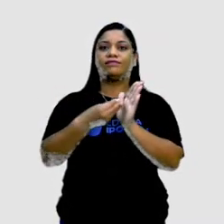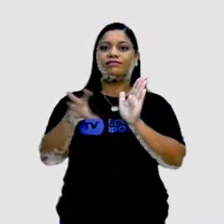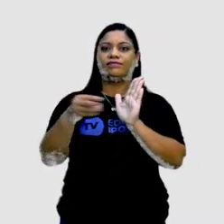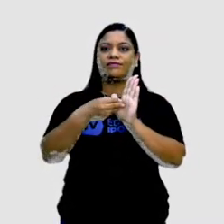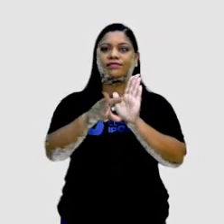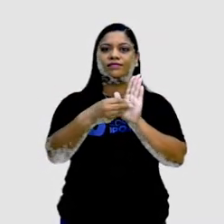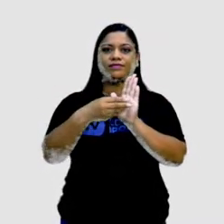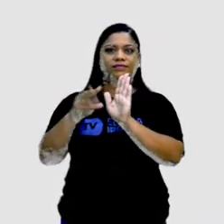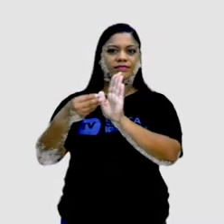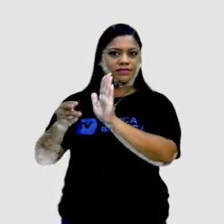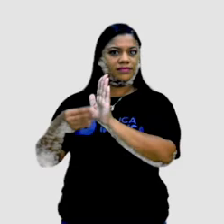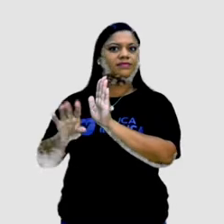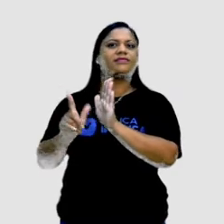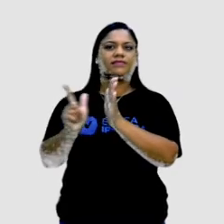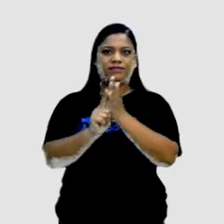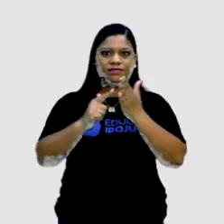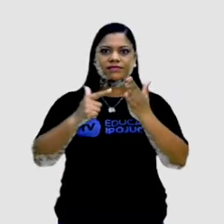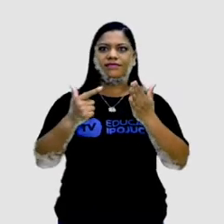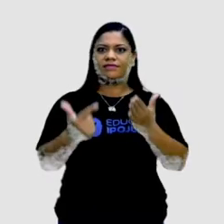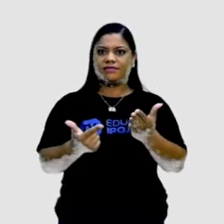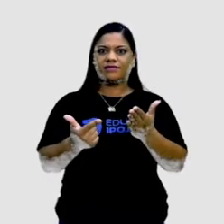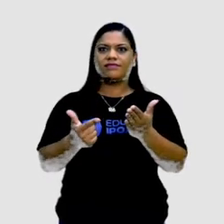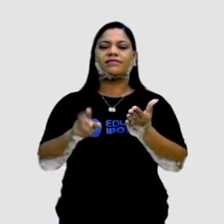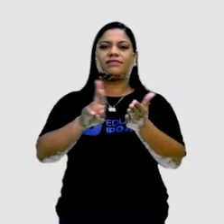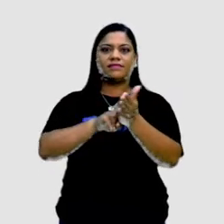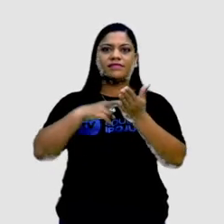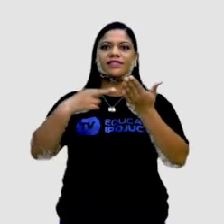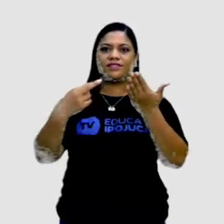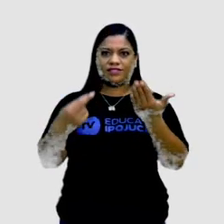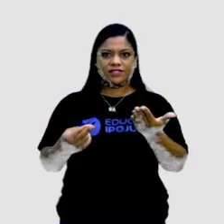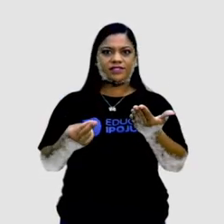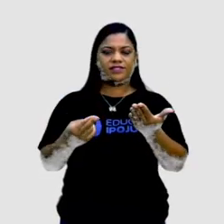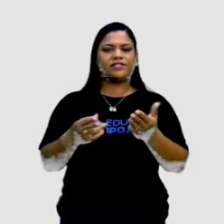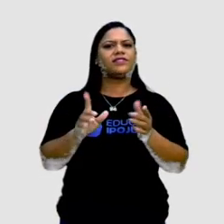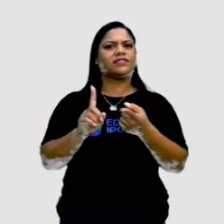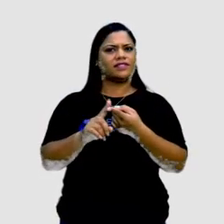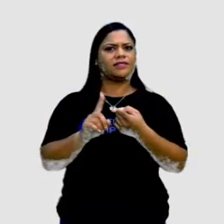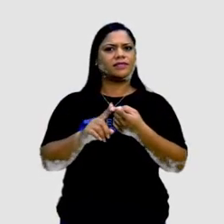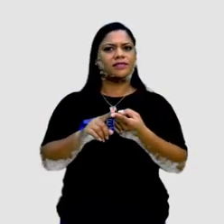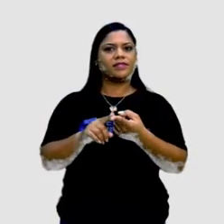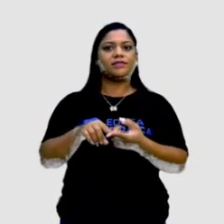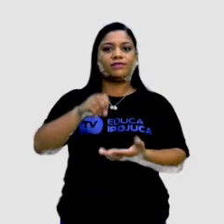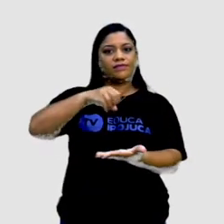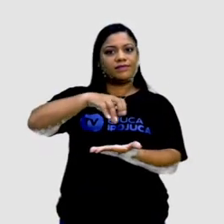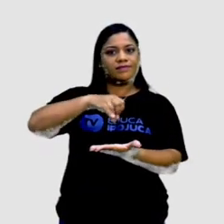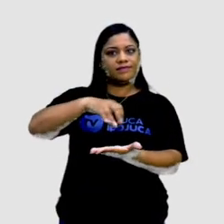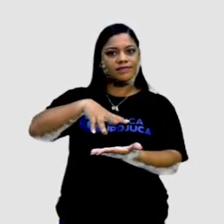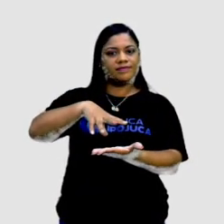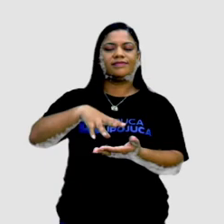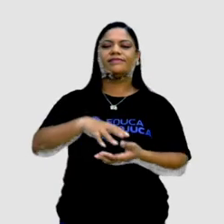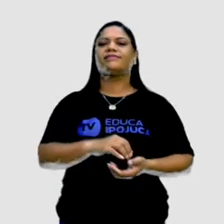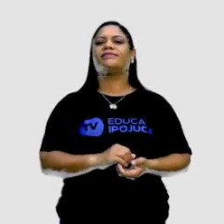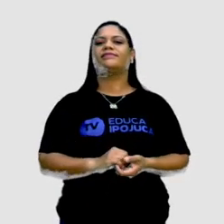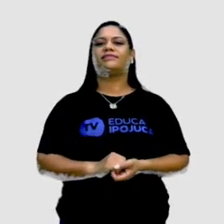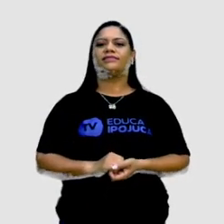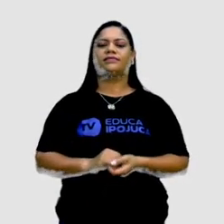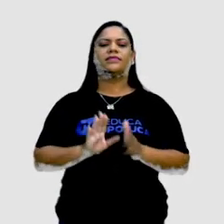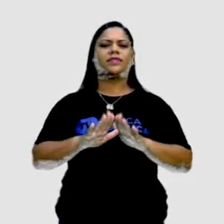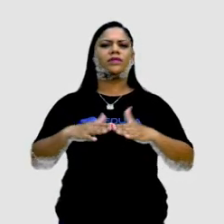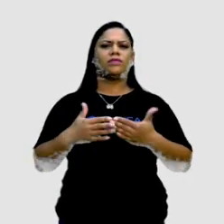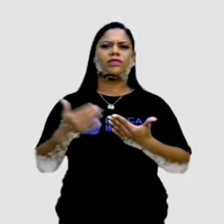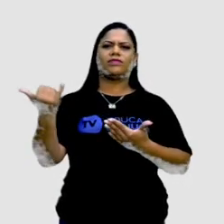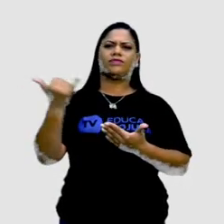jornais online, revistas online, ou físico, né, ou impresso, ok? Quais as